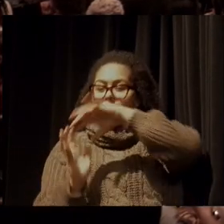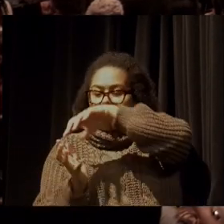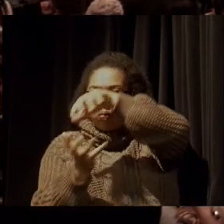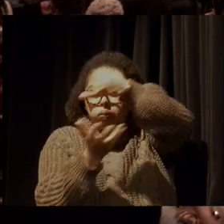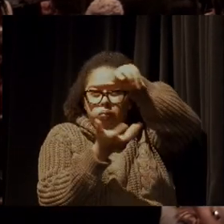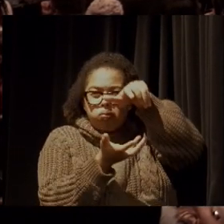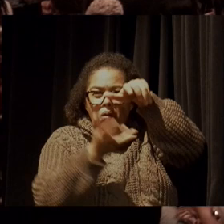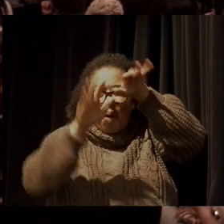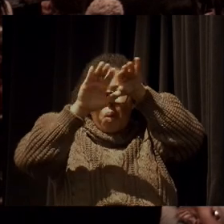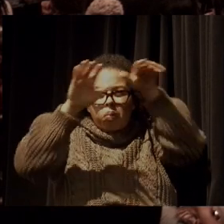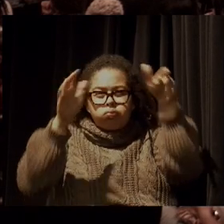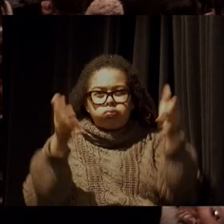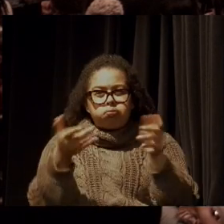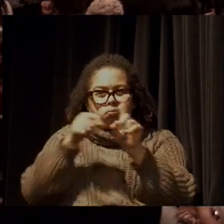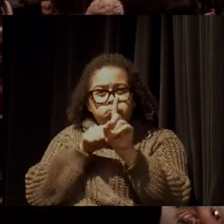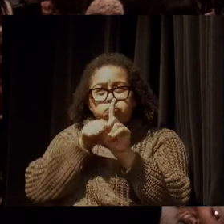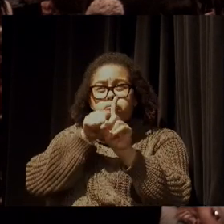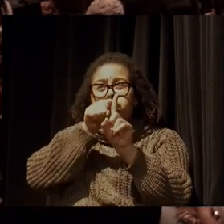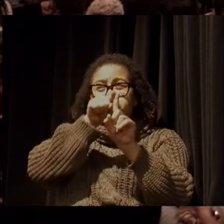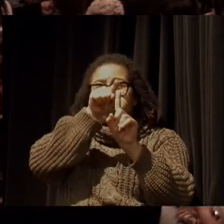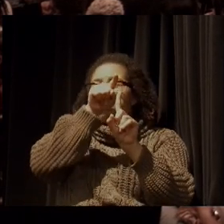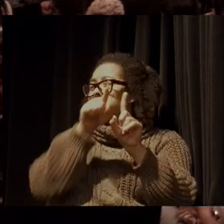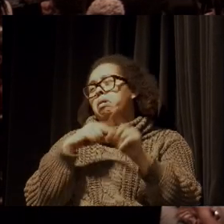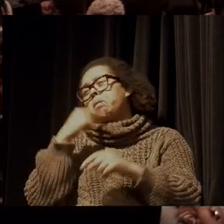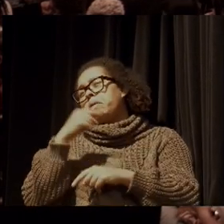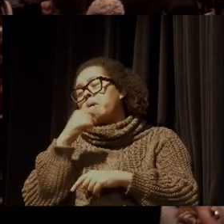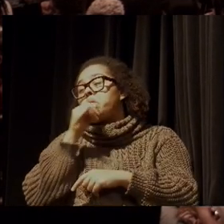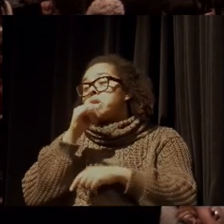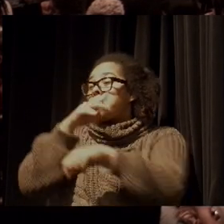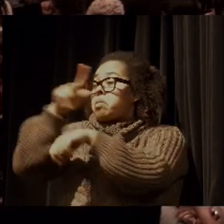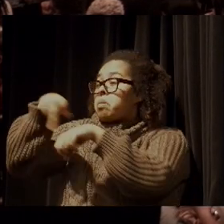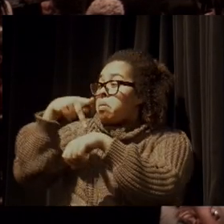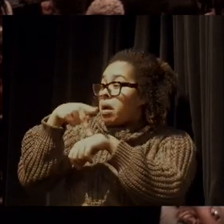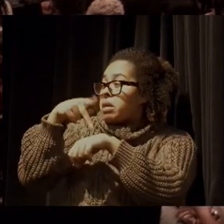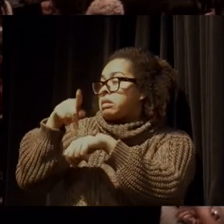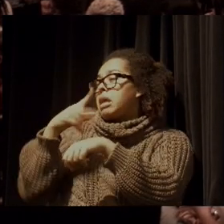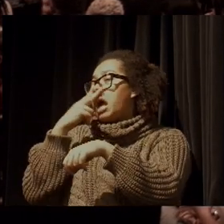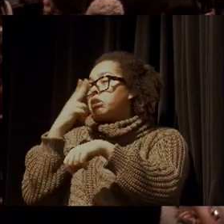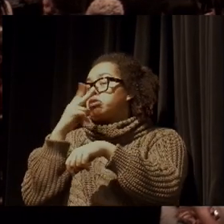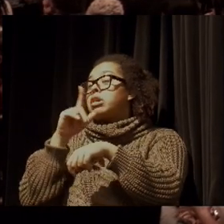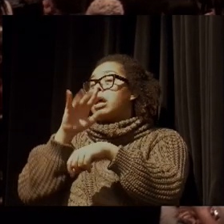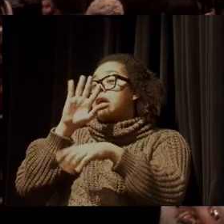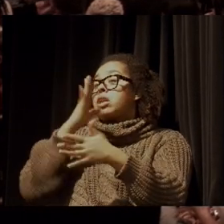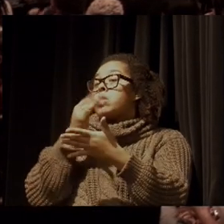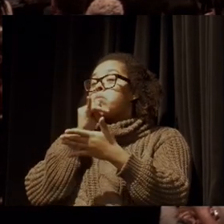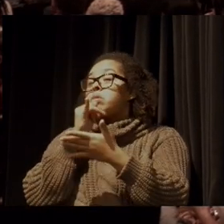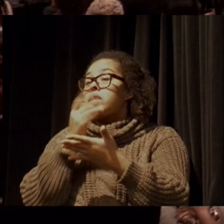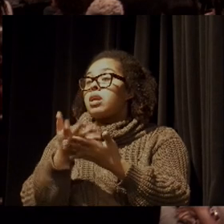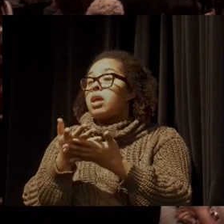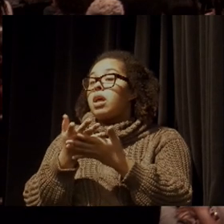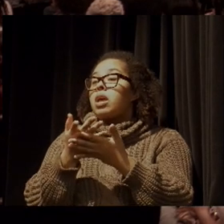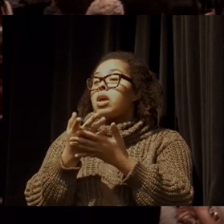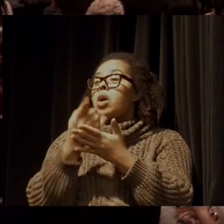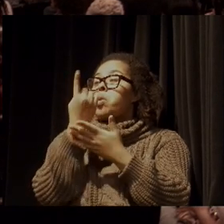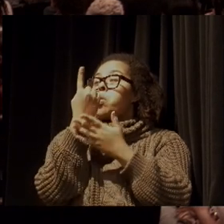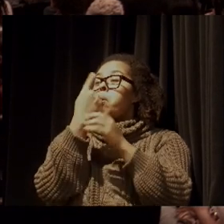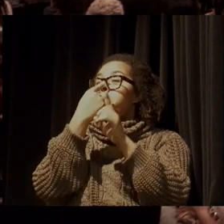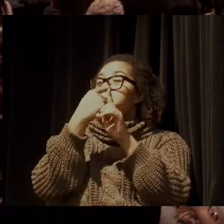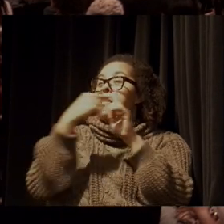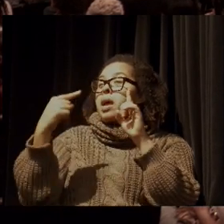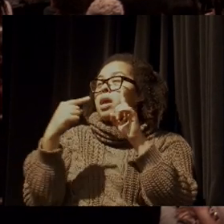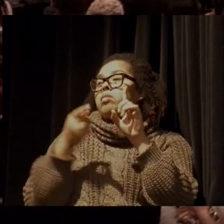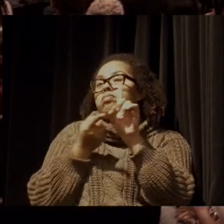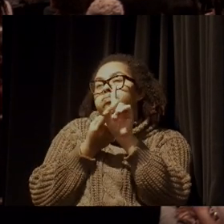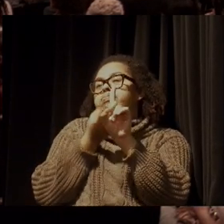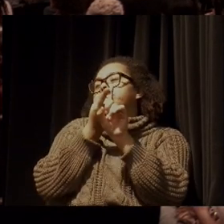queremos alcançar o que Paris determinou, que muita gente não acredita mais, que é um em meio grau Celsius. Quer dizer, nenhuma